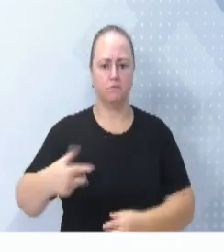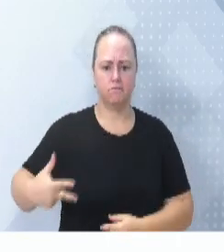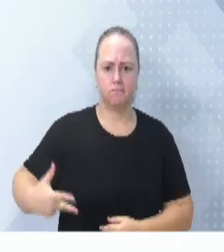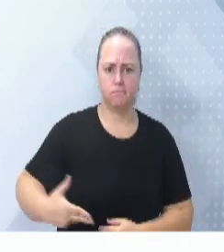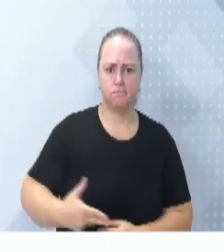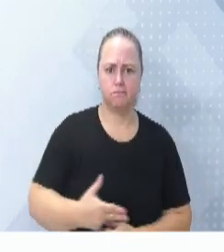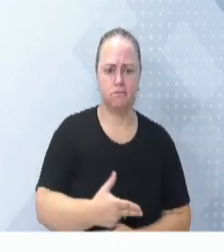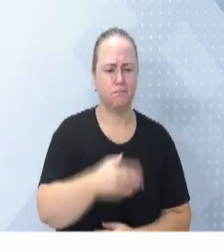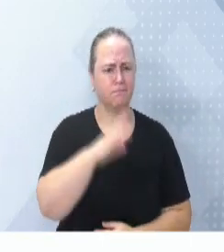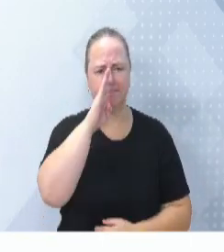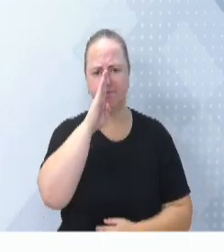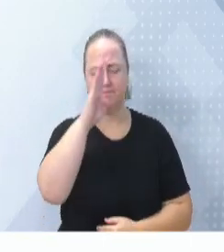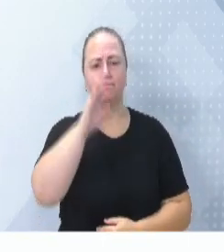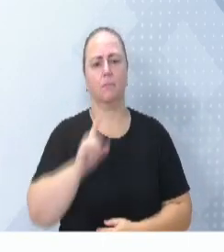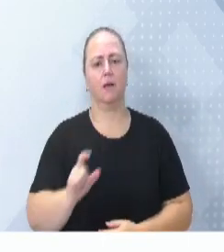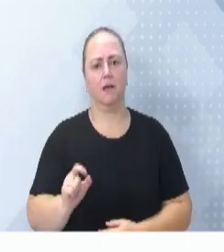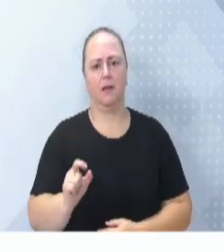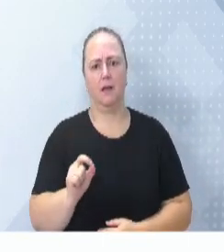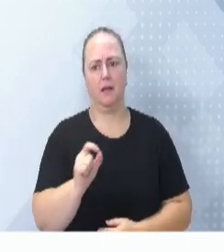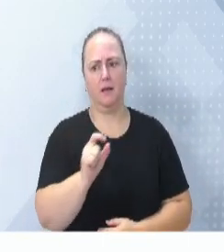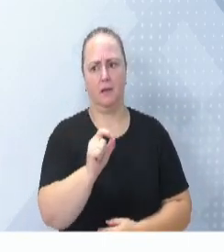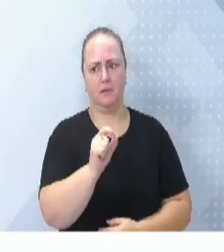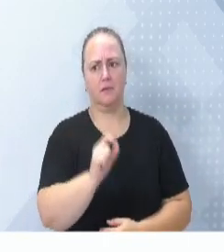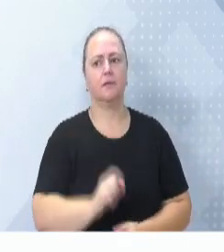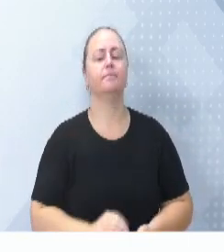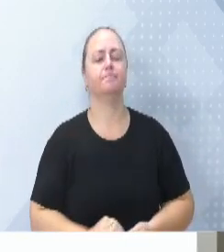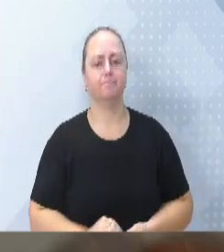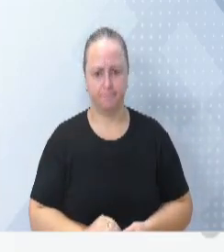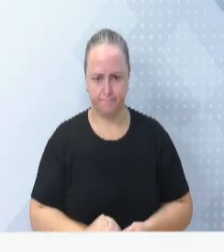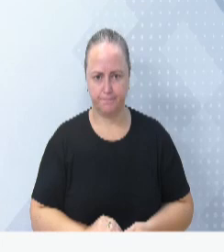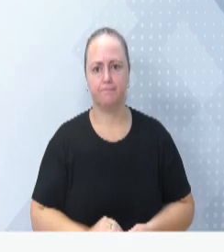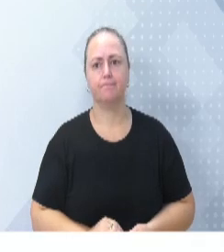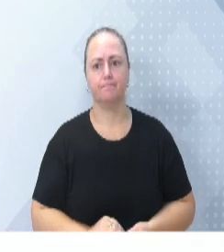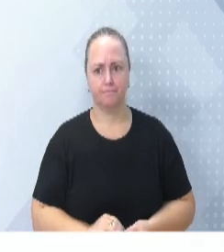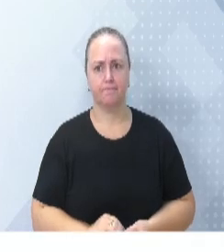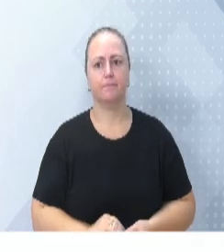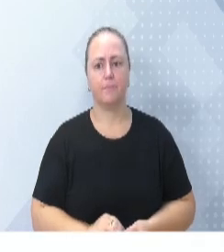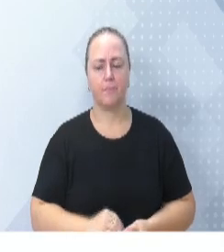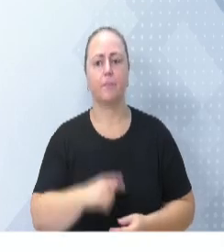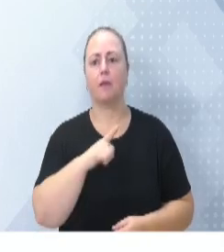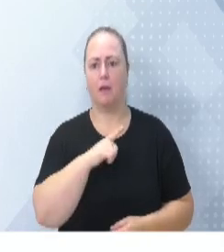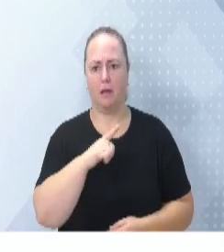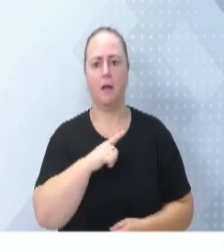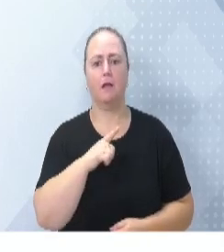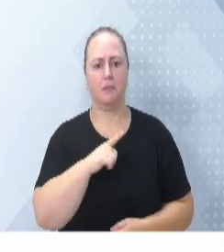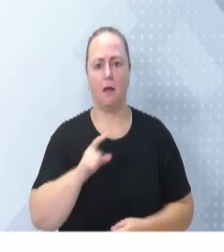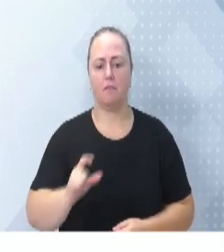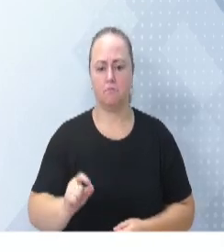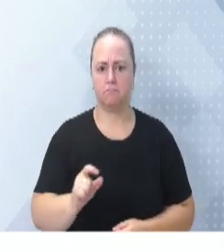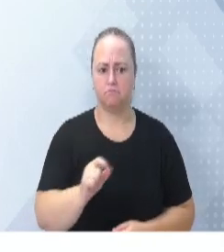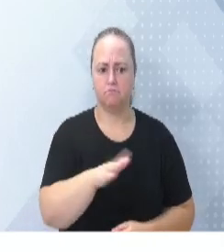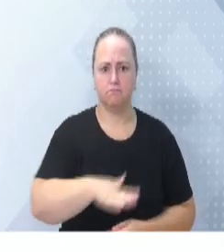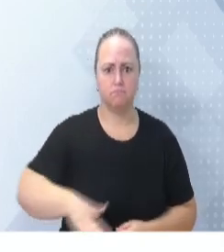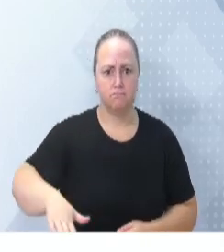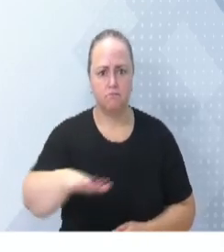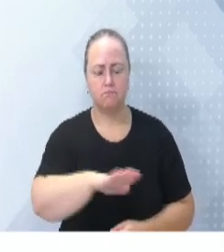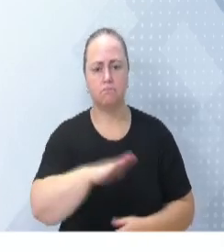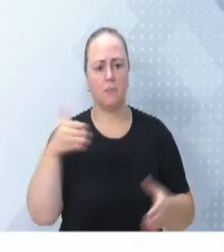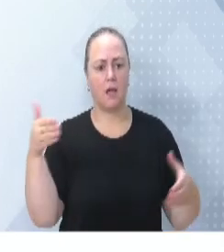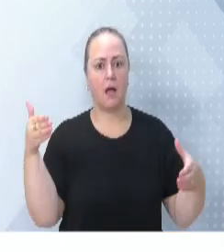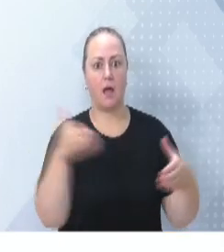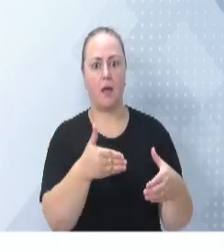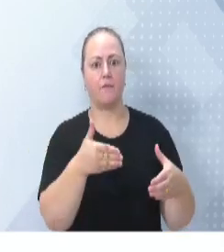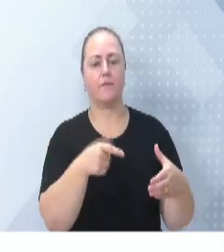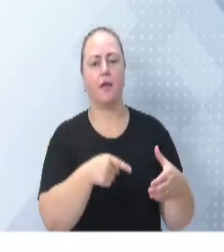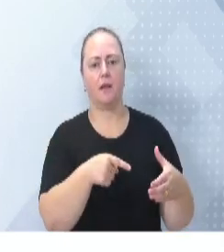cirurgias oncológicas. Hoje o Hospital Santo Antônio tem nas suas referências a oncologia. Para